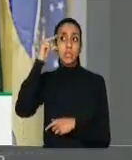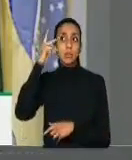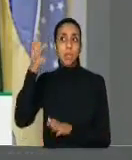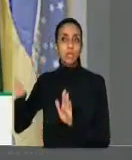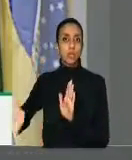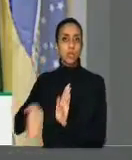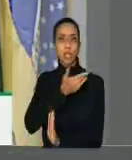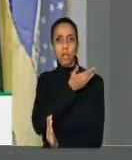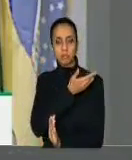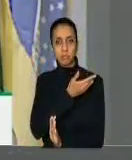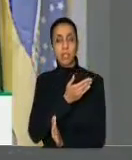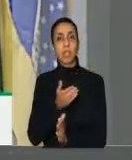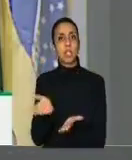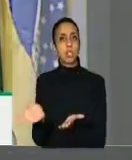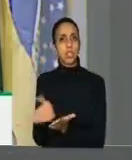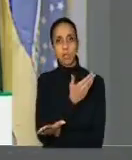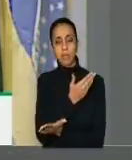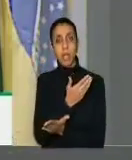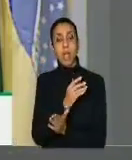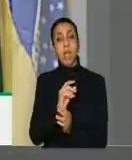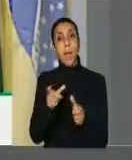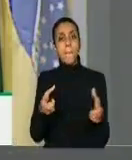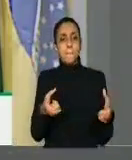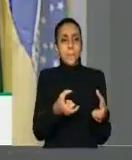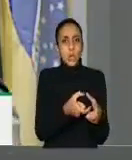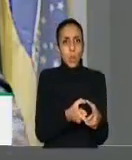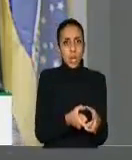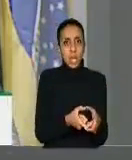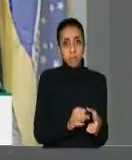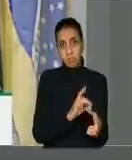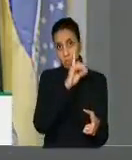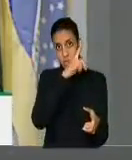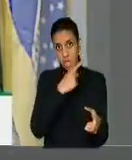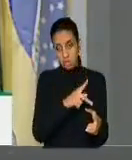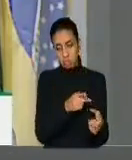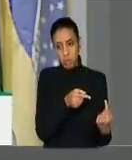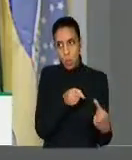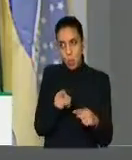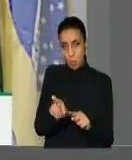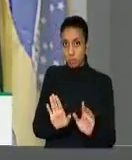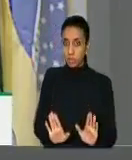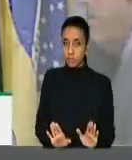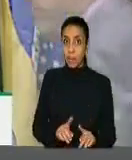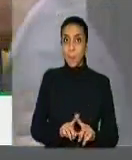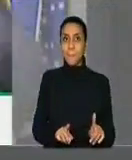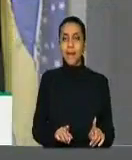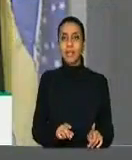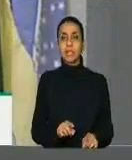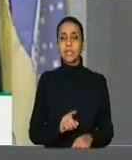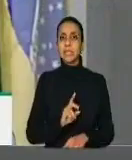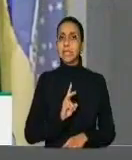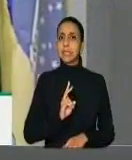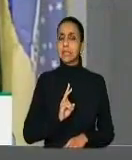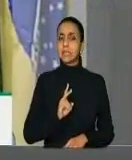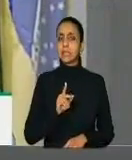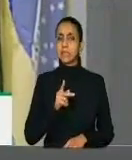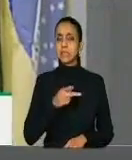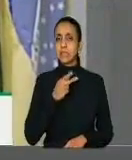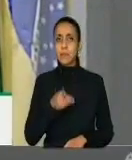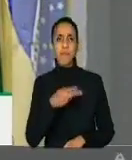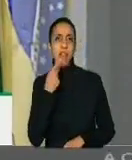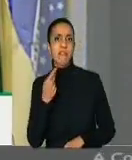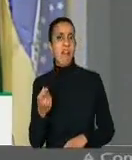e uma minoria que tem o seu direito democrático de ficar contra, mas que sempre falou em perseguição,